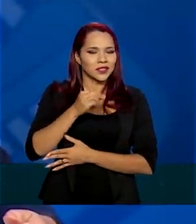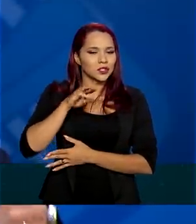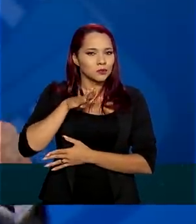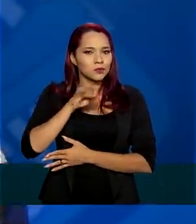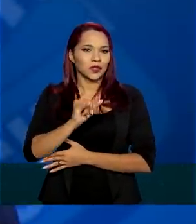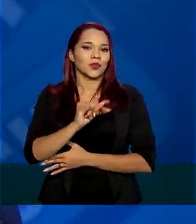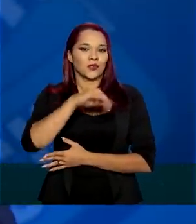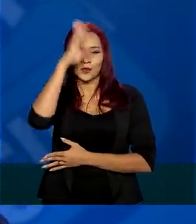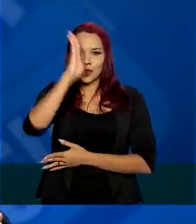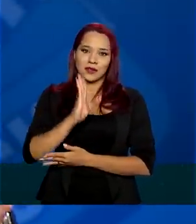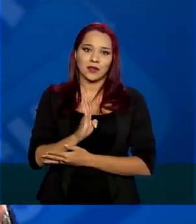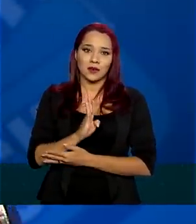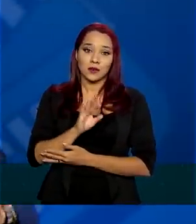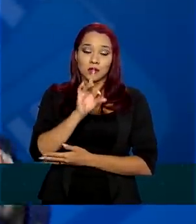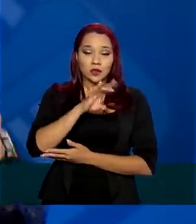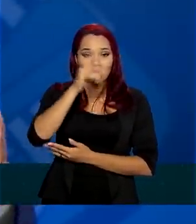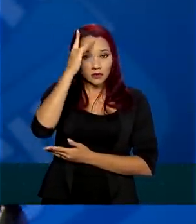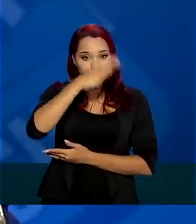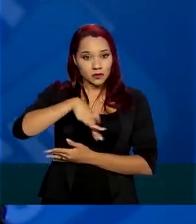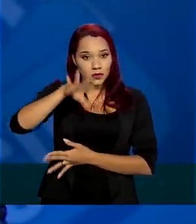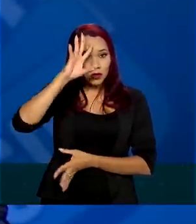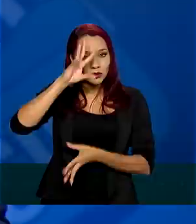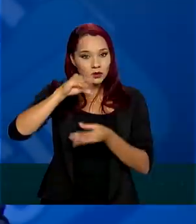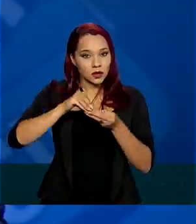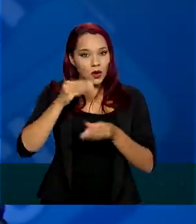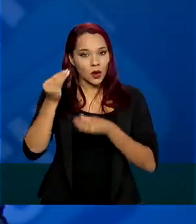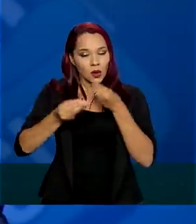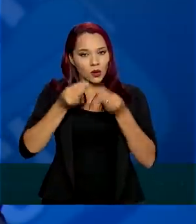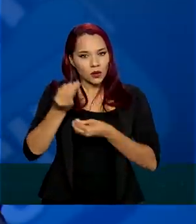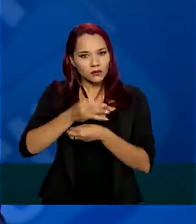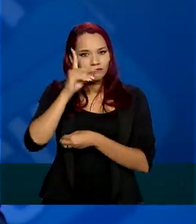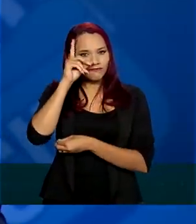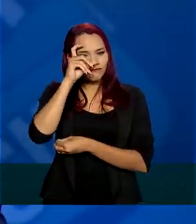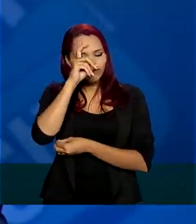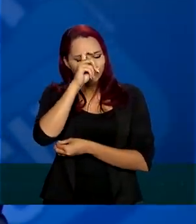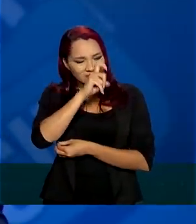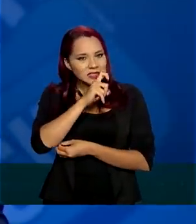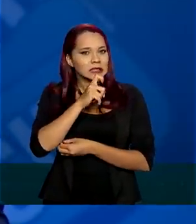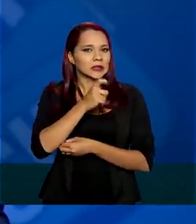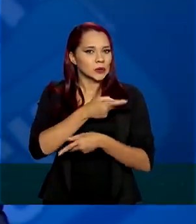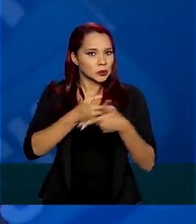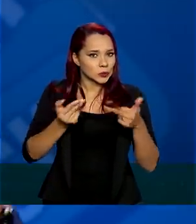brasileiros, para que vocês entendam a complexidade do que nós estamos fazendo.